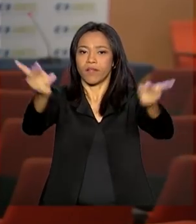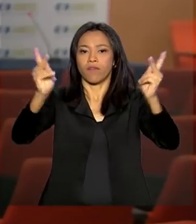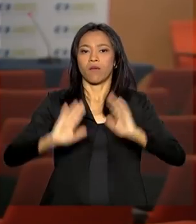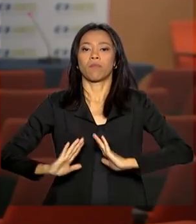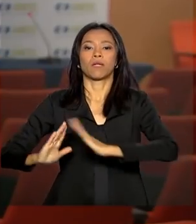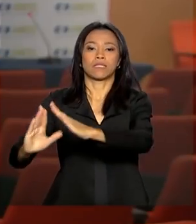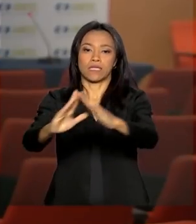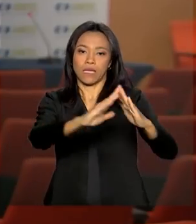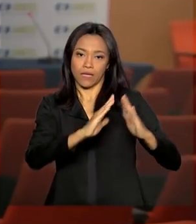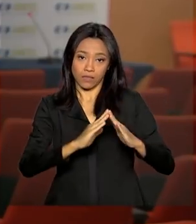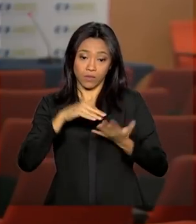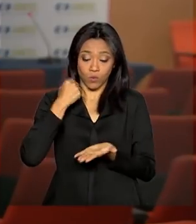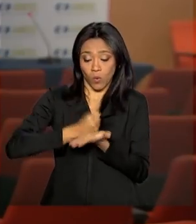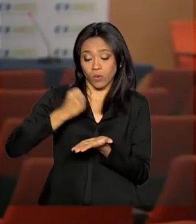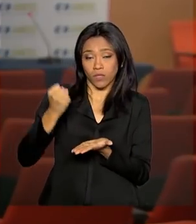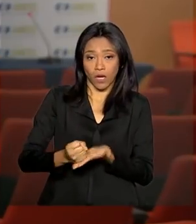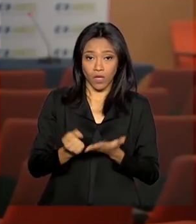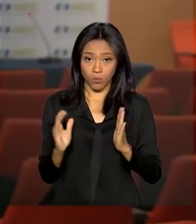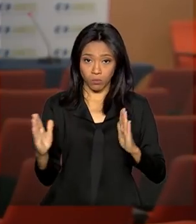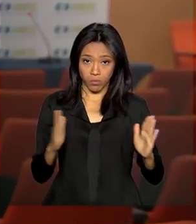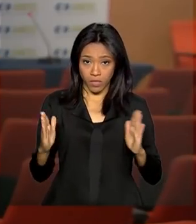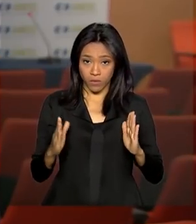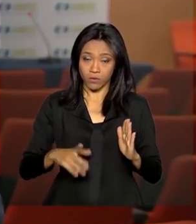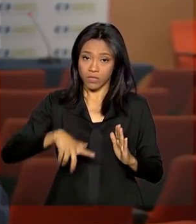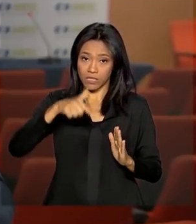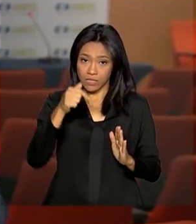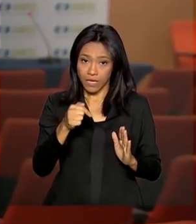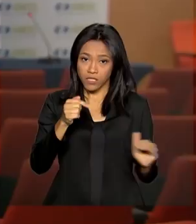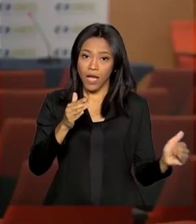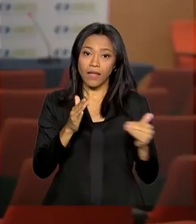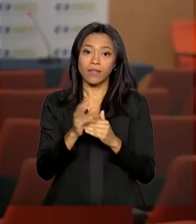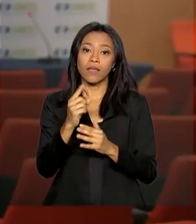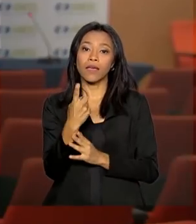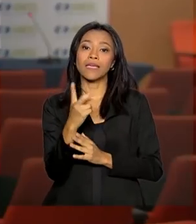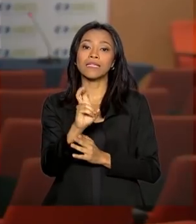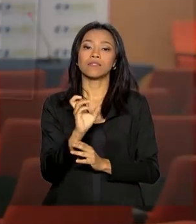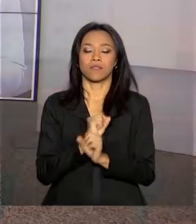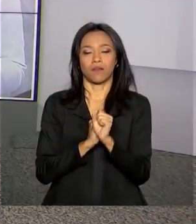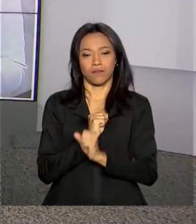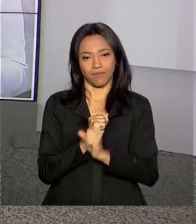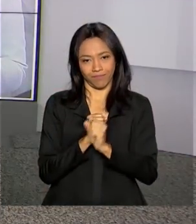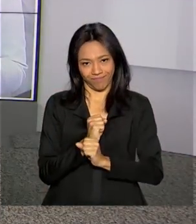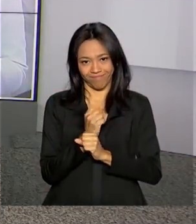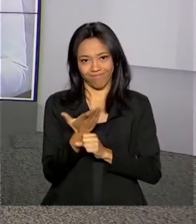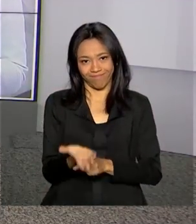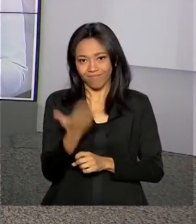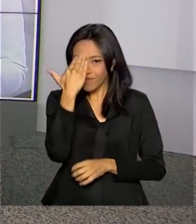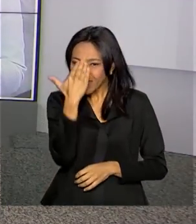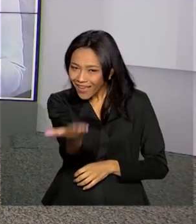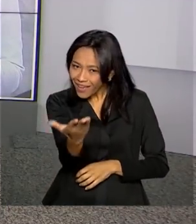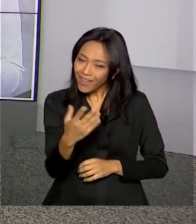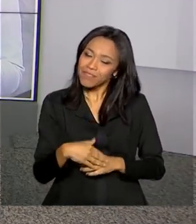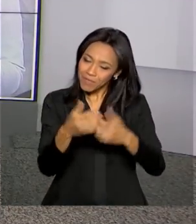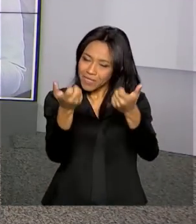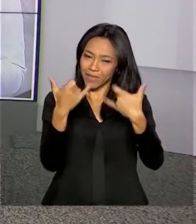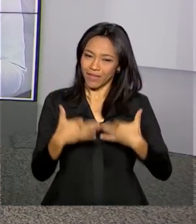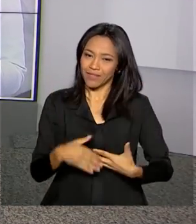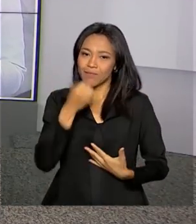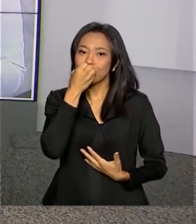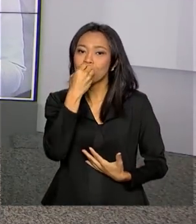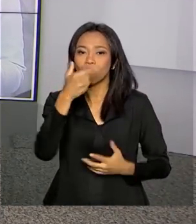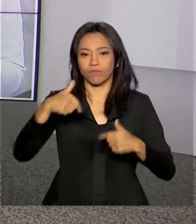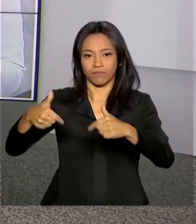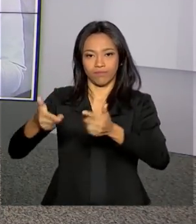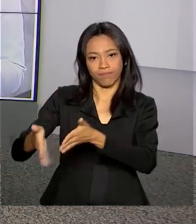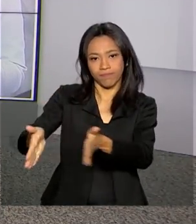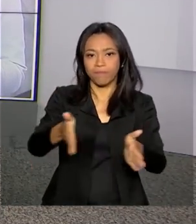Os contratos terão validade de 7 e 15 anos. Carla. Obrigada, Ricardo, pela sua aula, pelas suas explicações. Bom trabalho aí